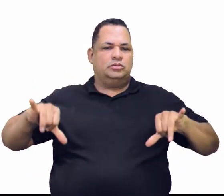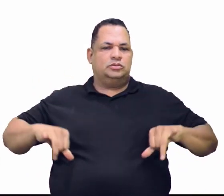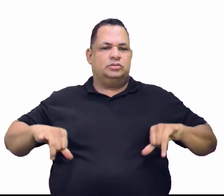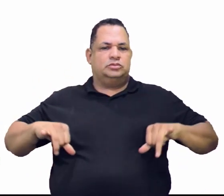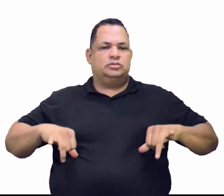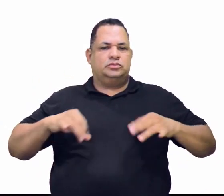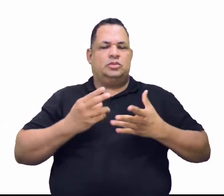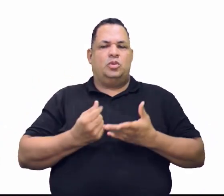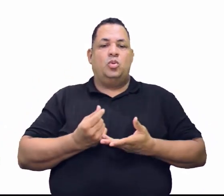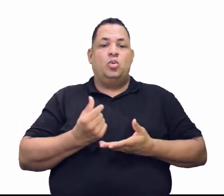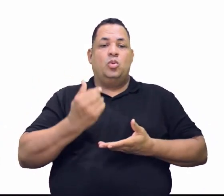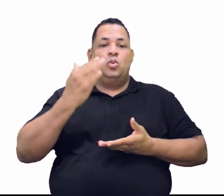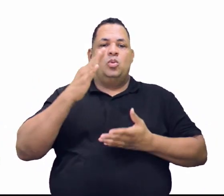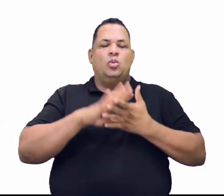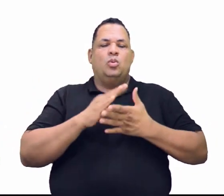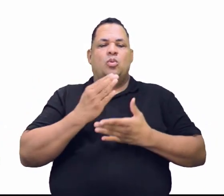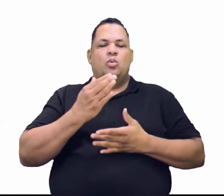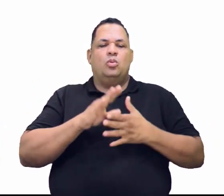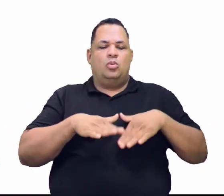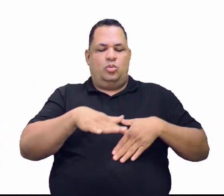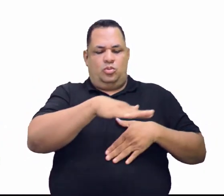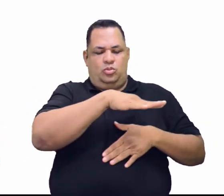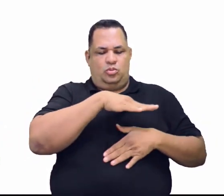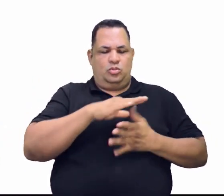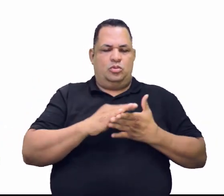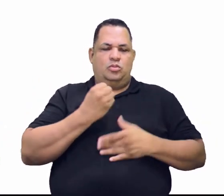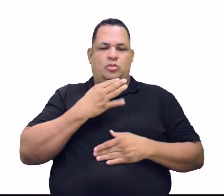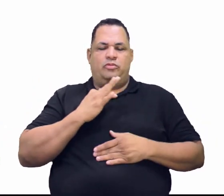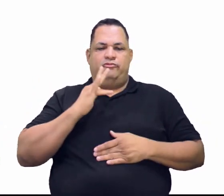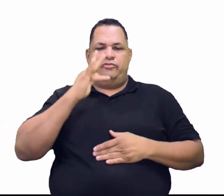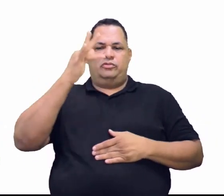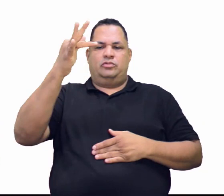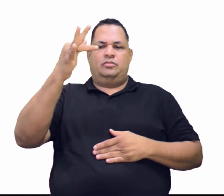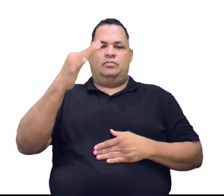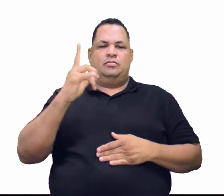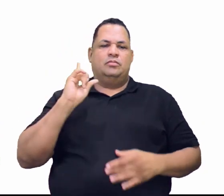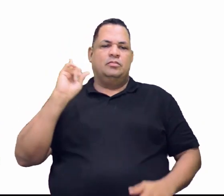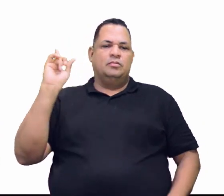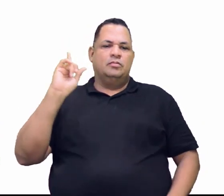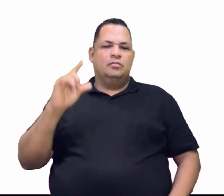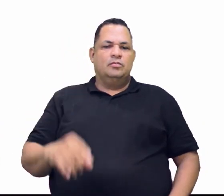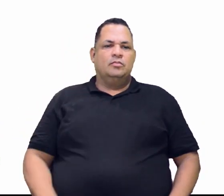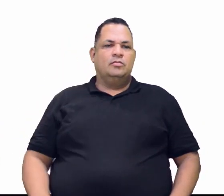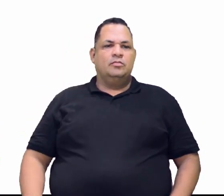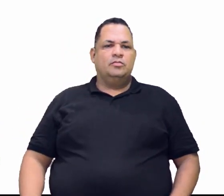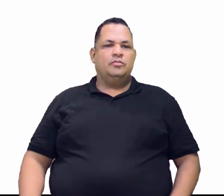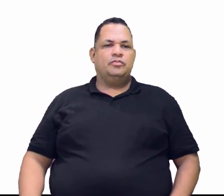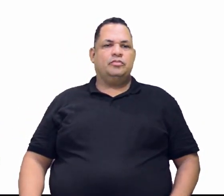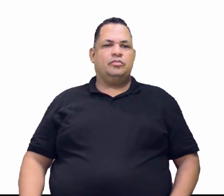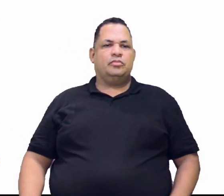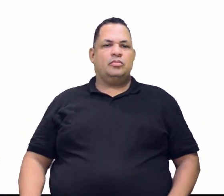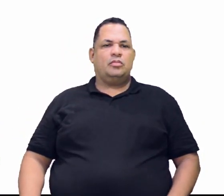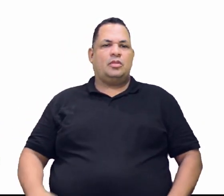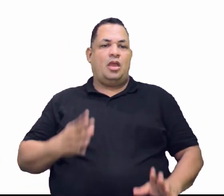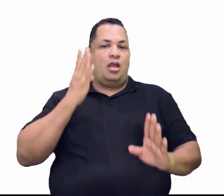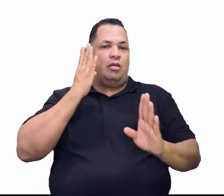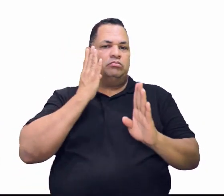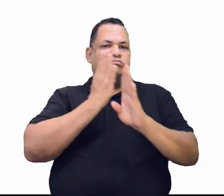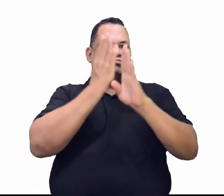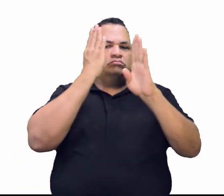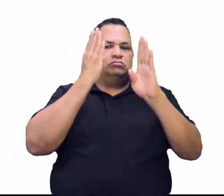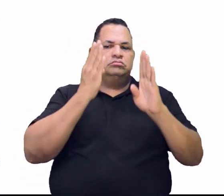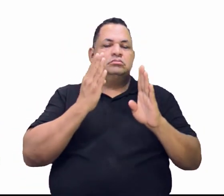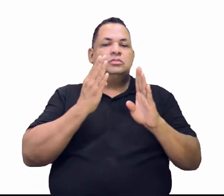O bom futuro fica aqui perto de Ariquemes, certo? Bom, vamos lá. Com a descoberta